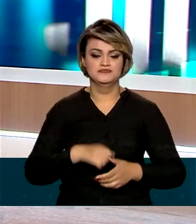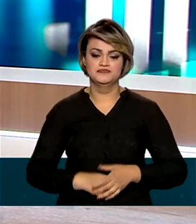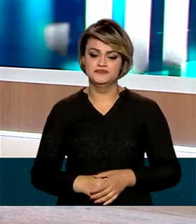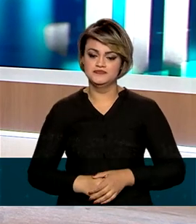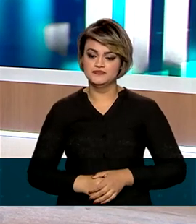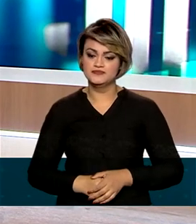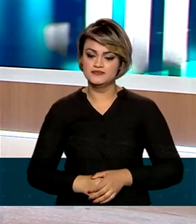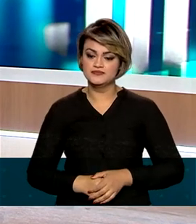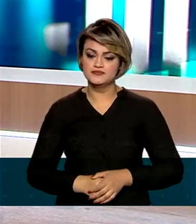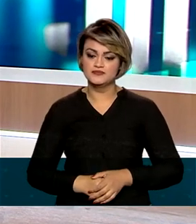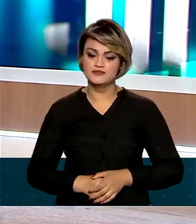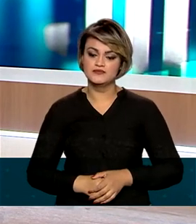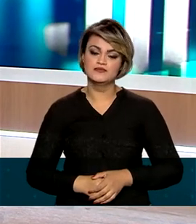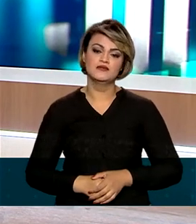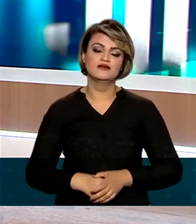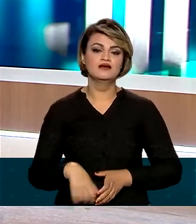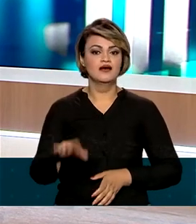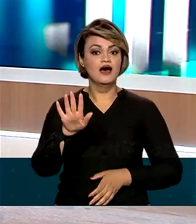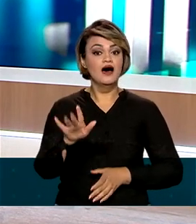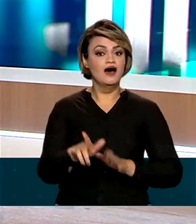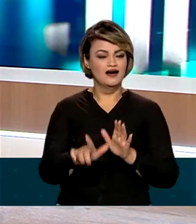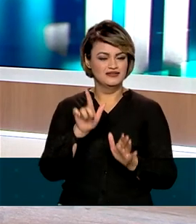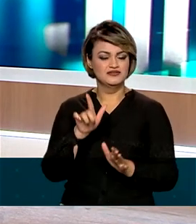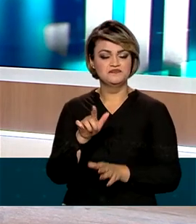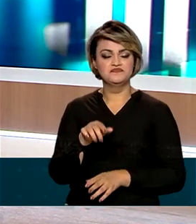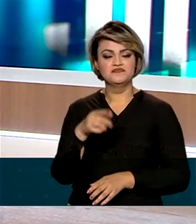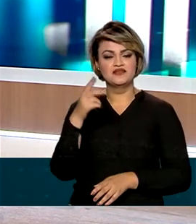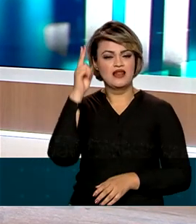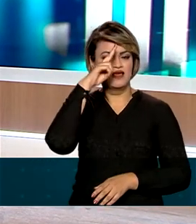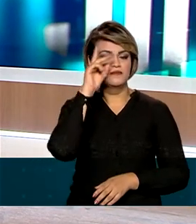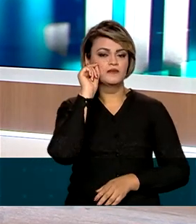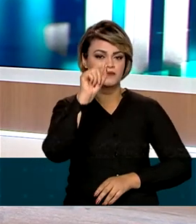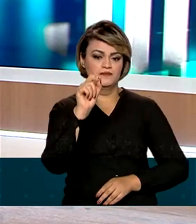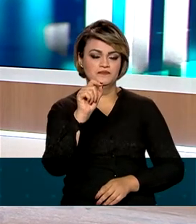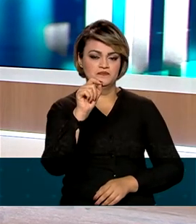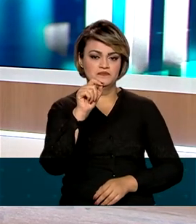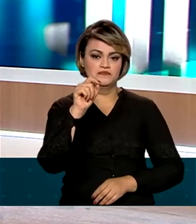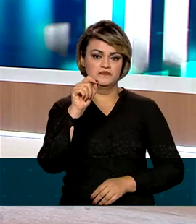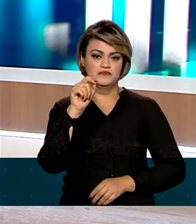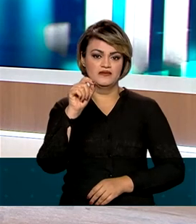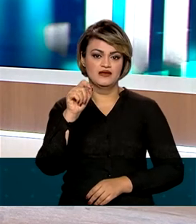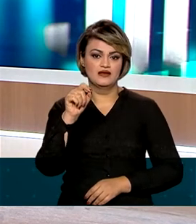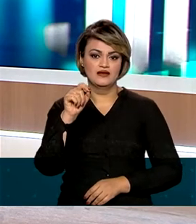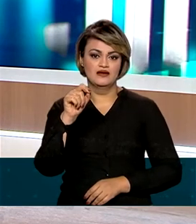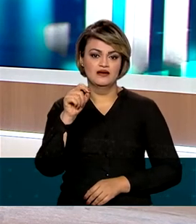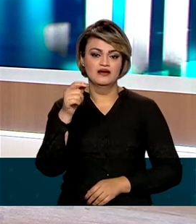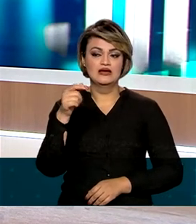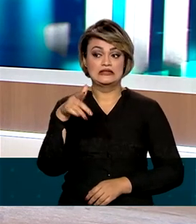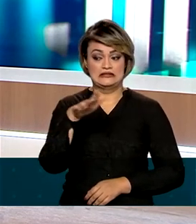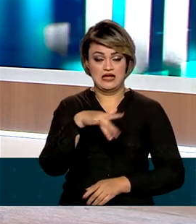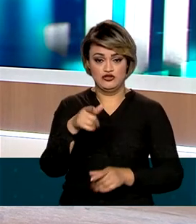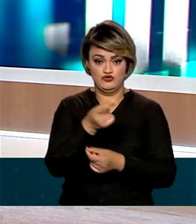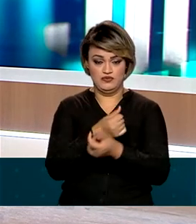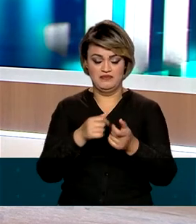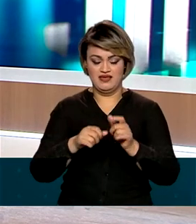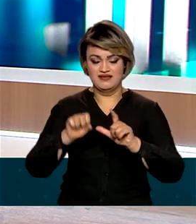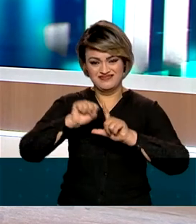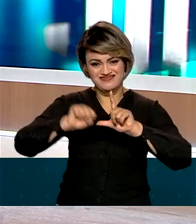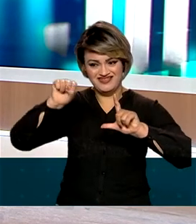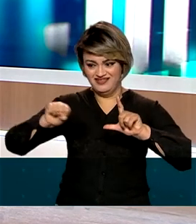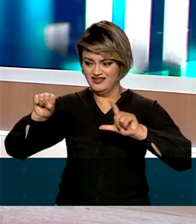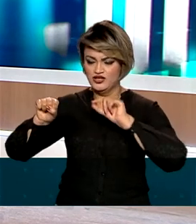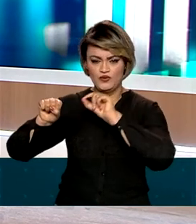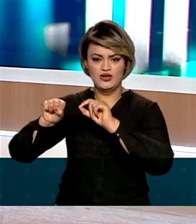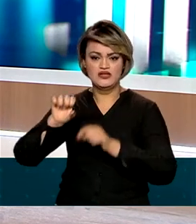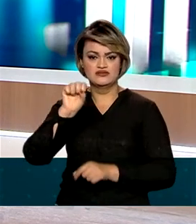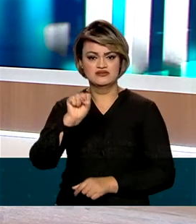da nossa equipe de produção. Antes de entrar na arte, no entanto, é só para lembrar a você, que não é da área de economia, que a taxa Selic, ela é